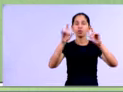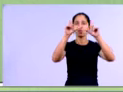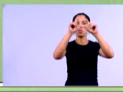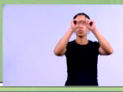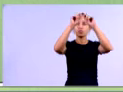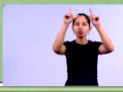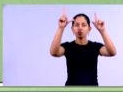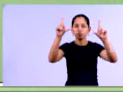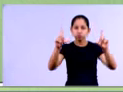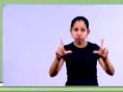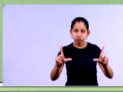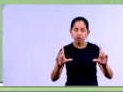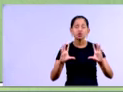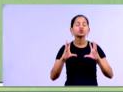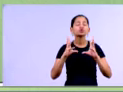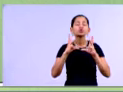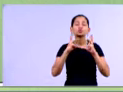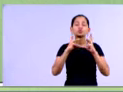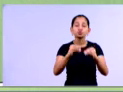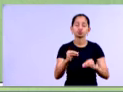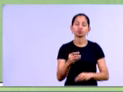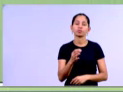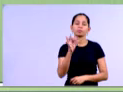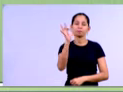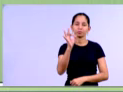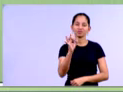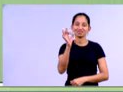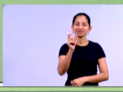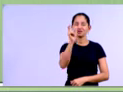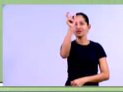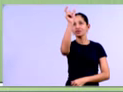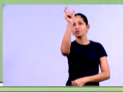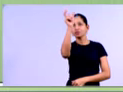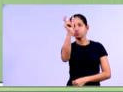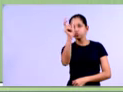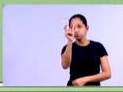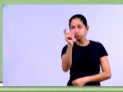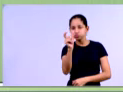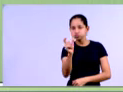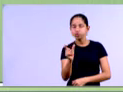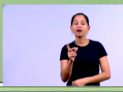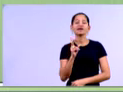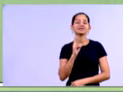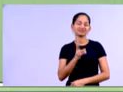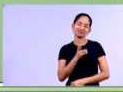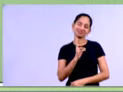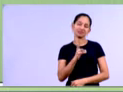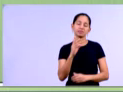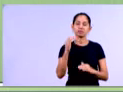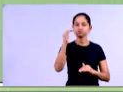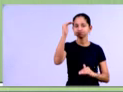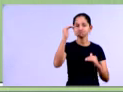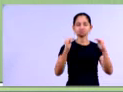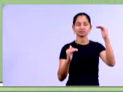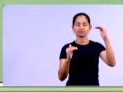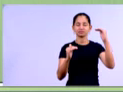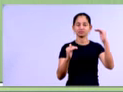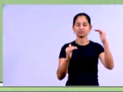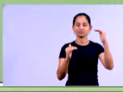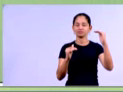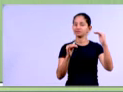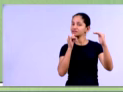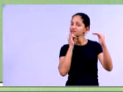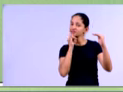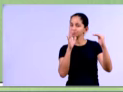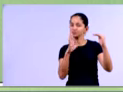aqui do lado, né? Perceba aqui que a receita bruta, como ela é maior do que a receita líquida, o percentual foi maior, mais de 100%, ó, tá?